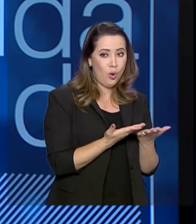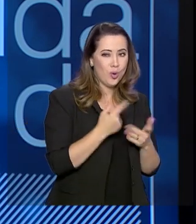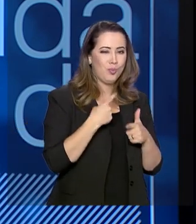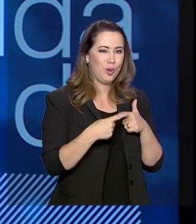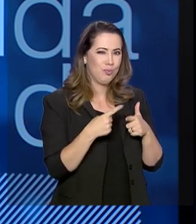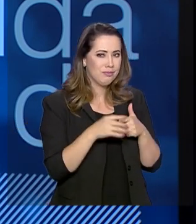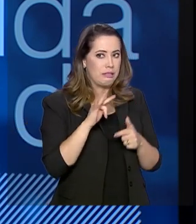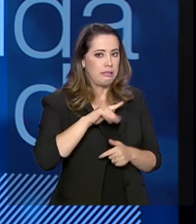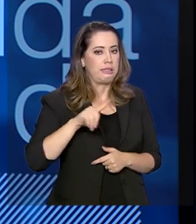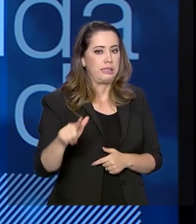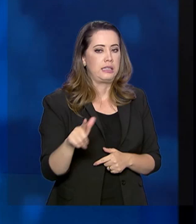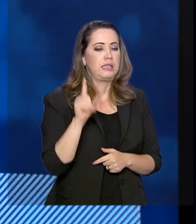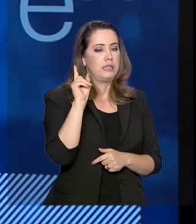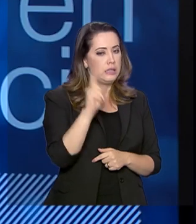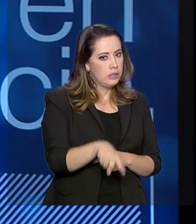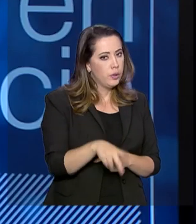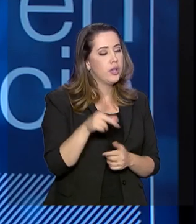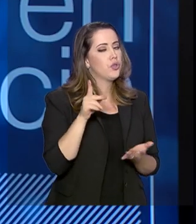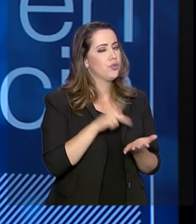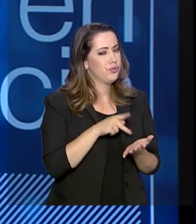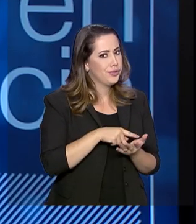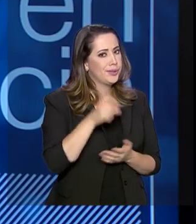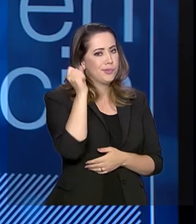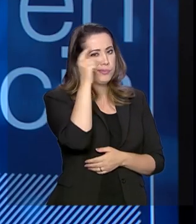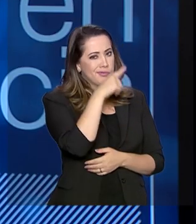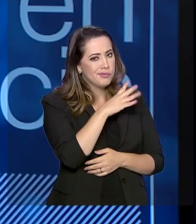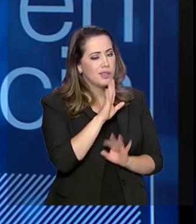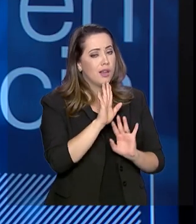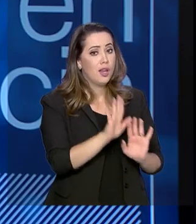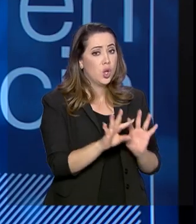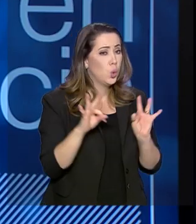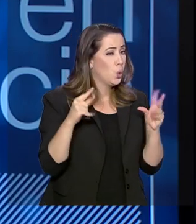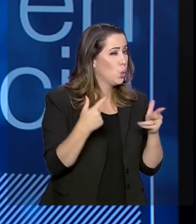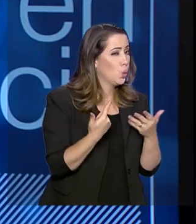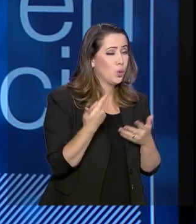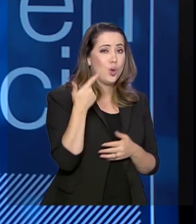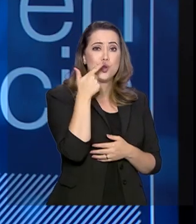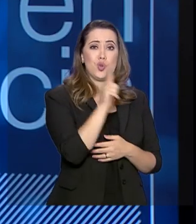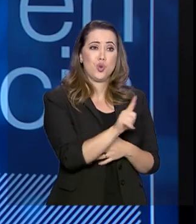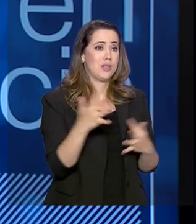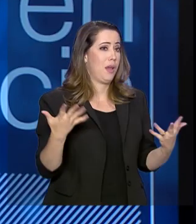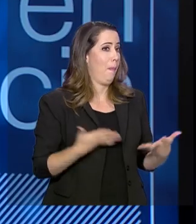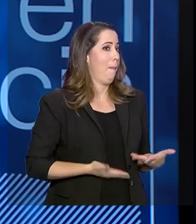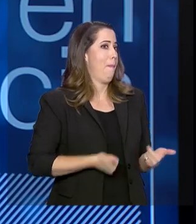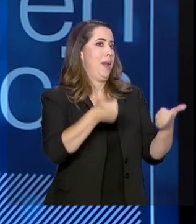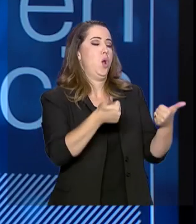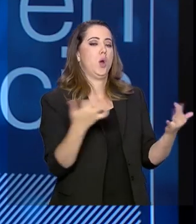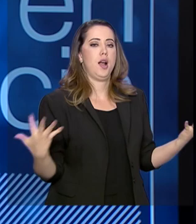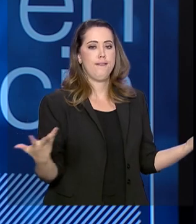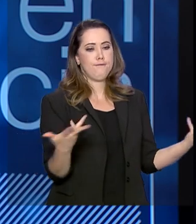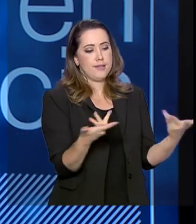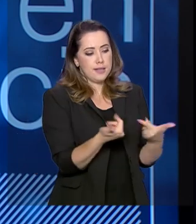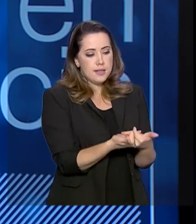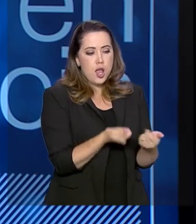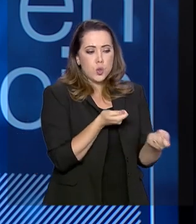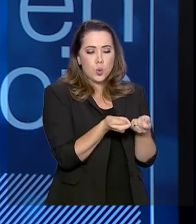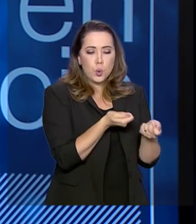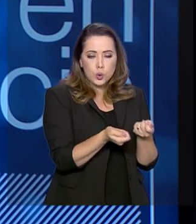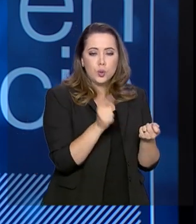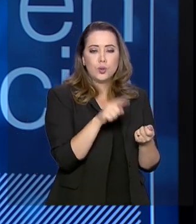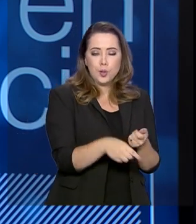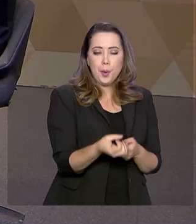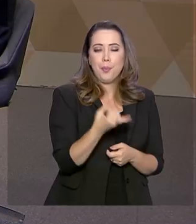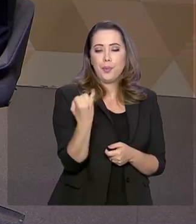é realmente difícil, todas essas medidas de ganho de eficiência, elas trazem uma contribuição muito grande para o governo.